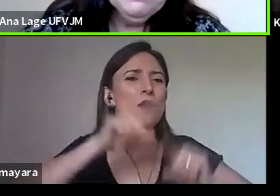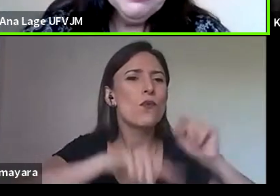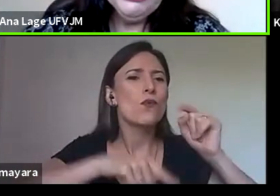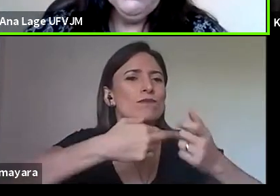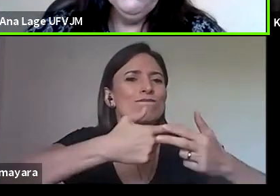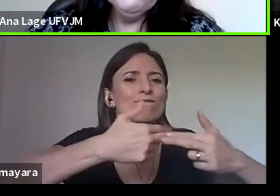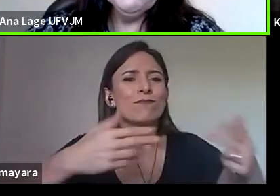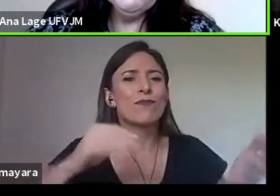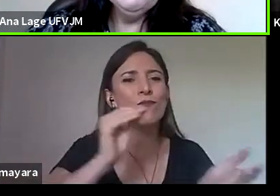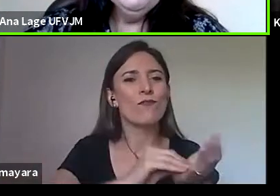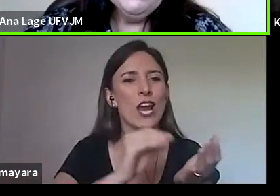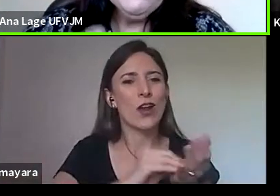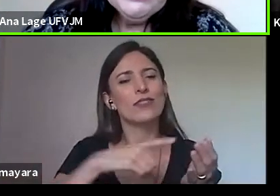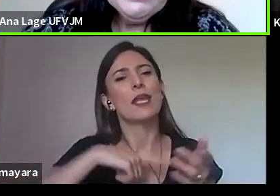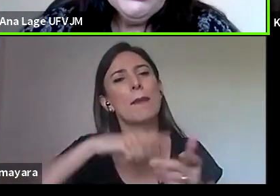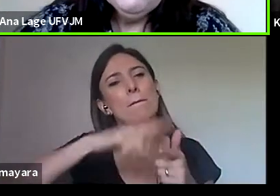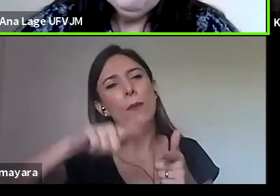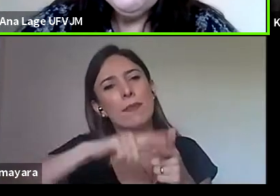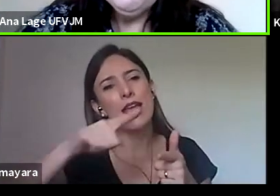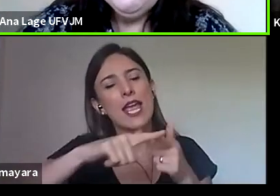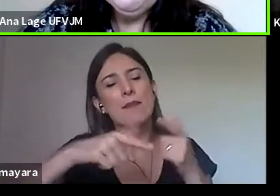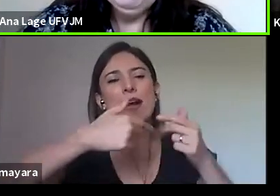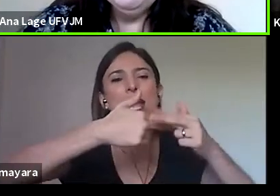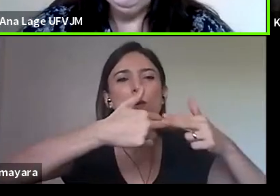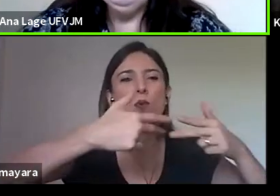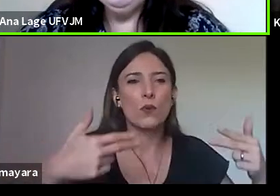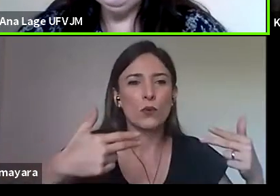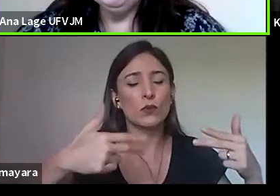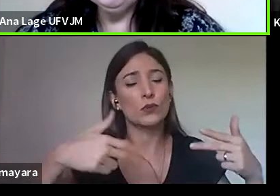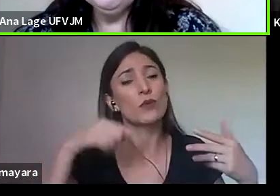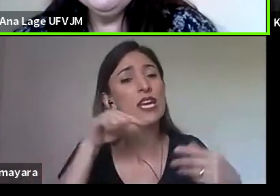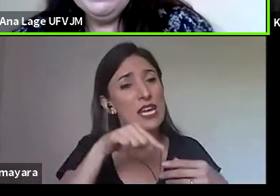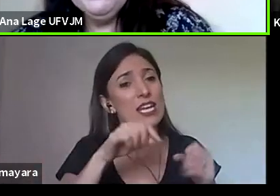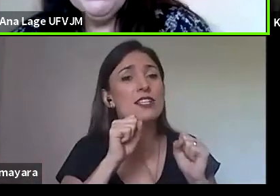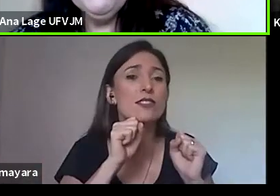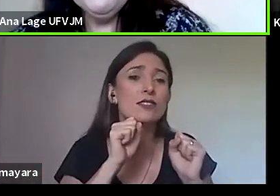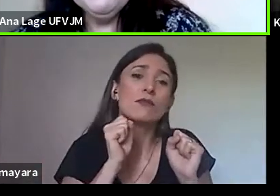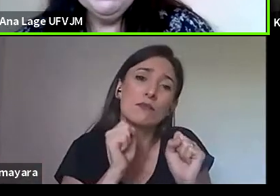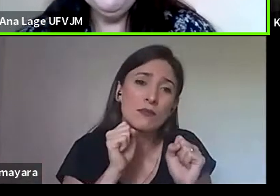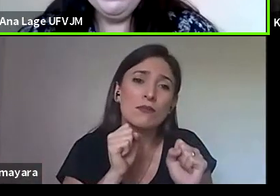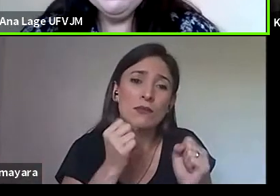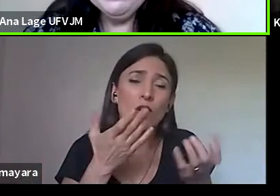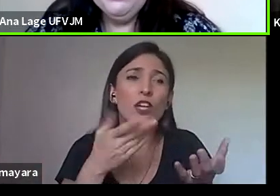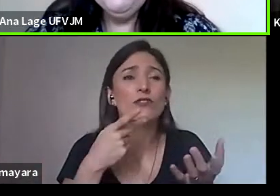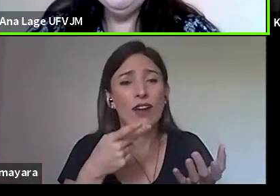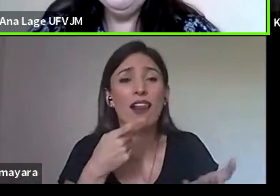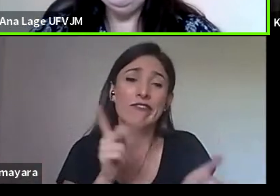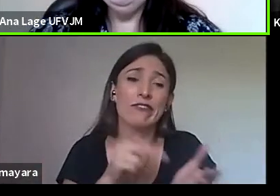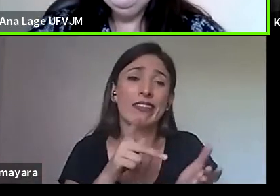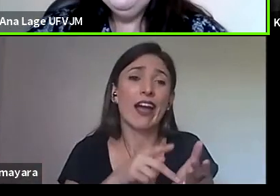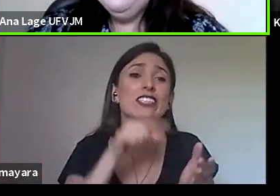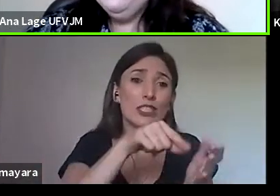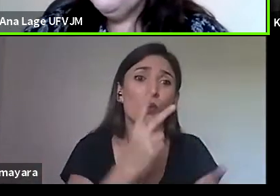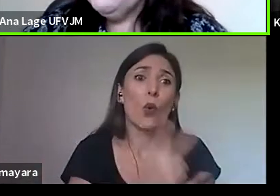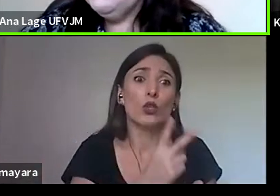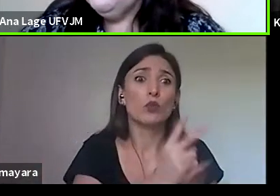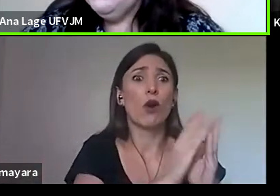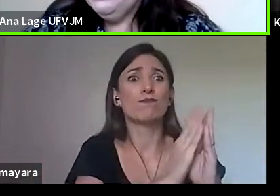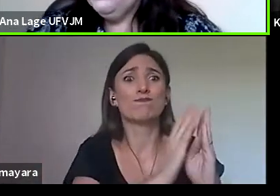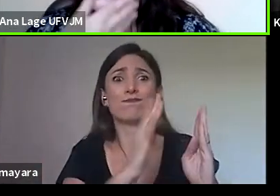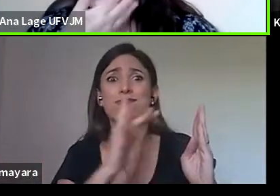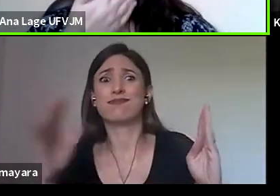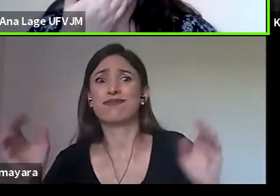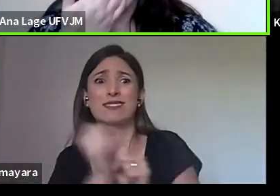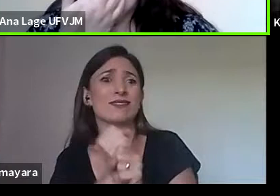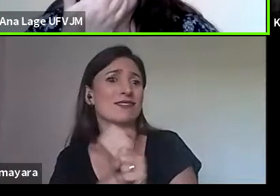ter problemas de recursos, e acho que isso a gente pode falar de uma longa continuidade na nossa educação, né? Você